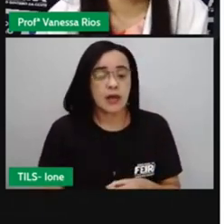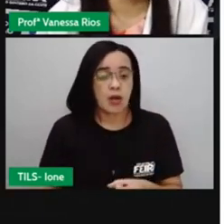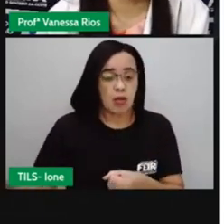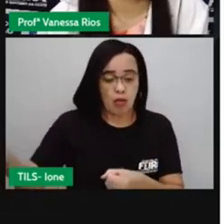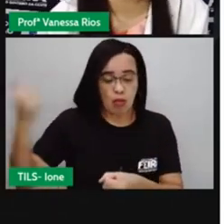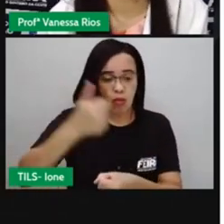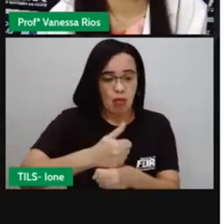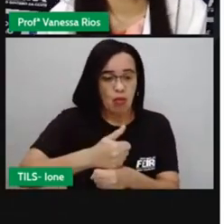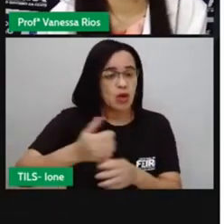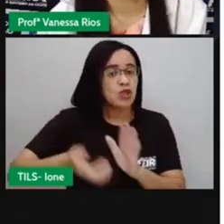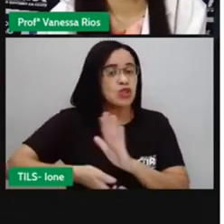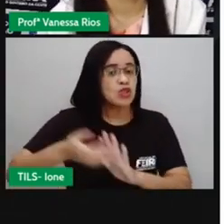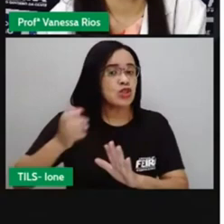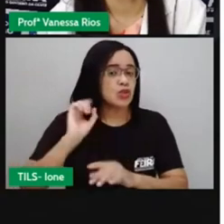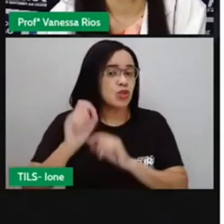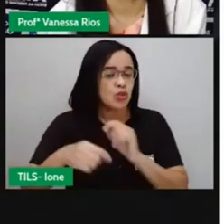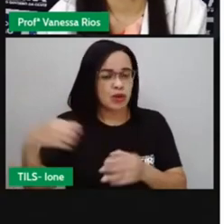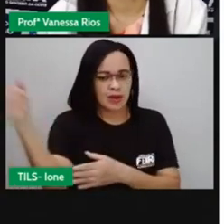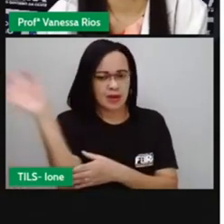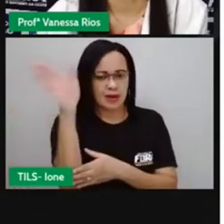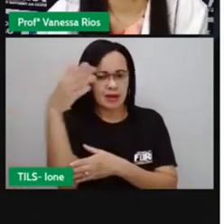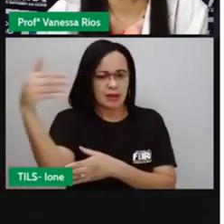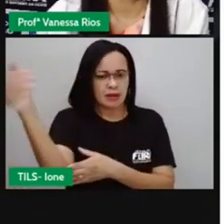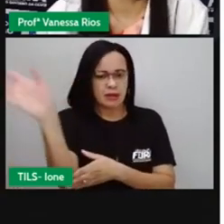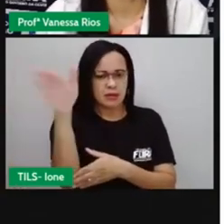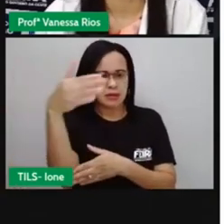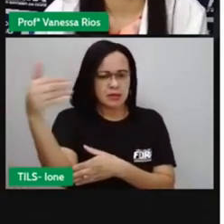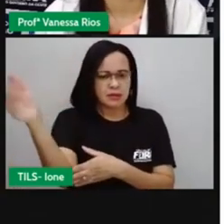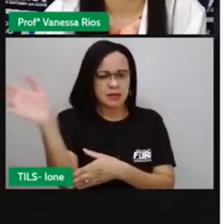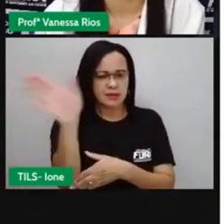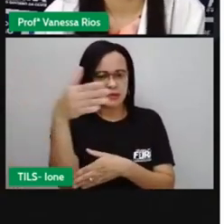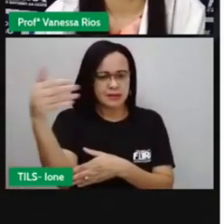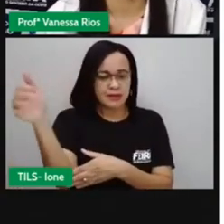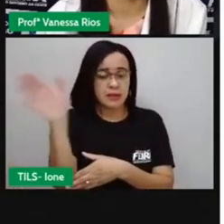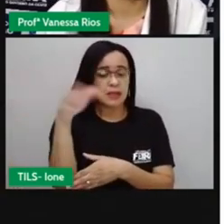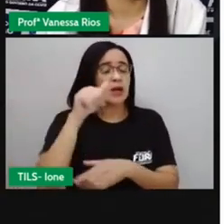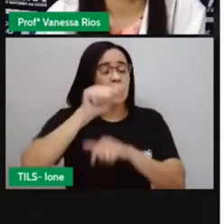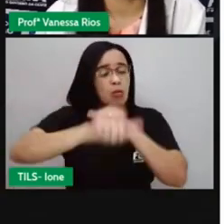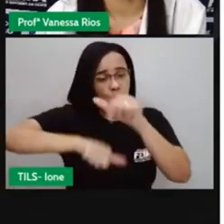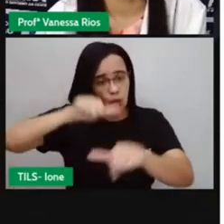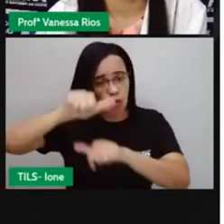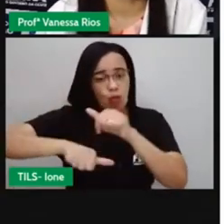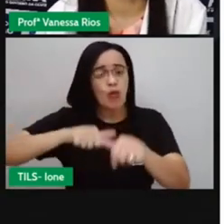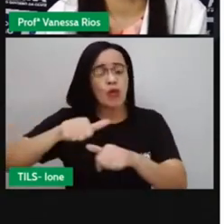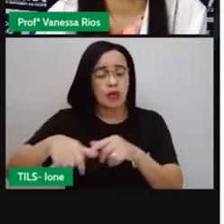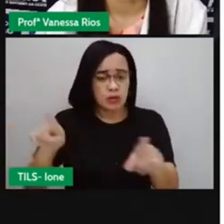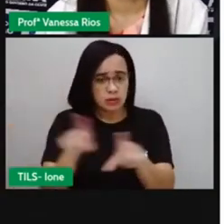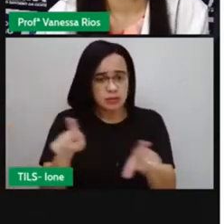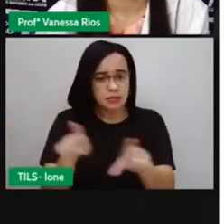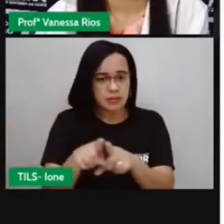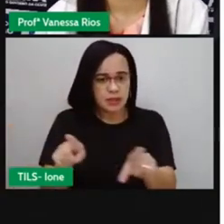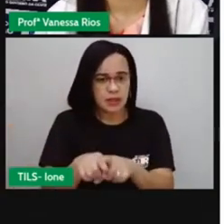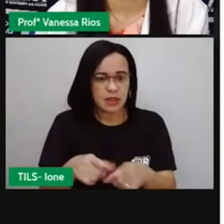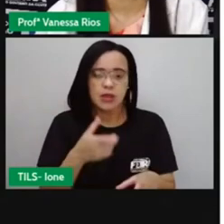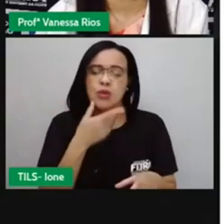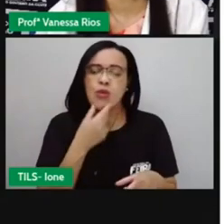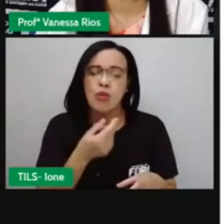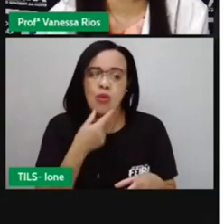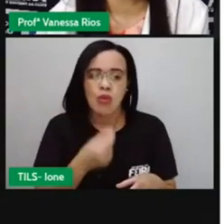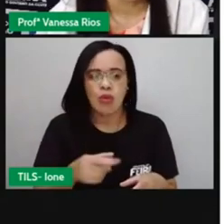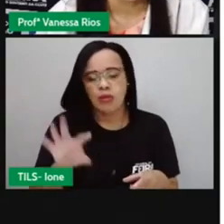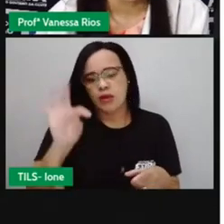Tiradentes, que até então era visto aí como um traidor, né, relacionado ao processo de independência do Brasil, passou a ser